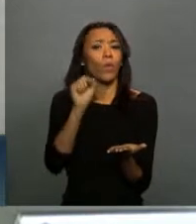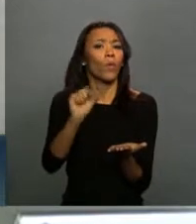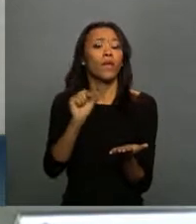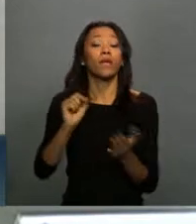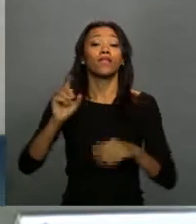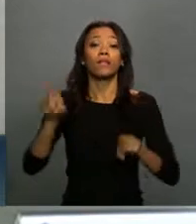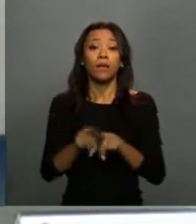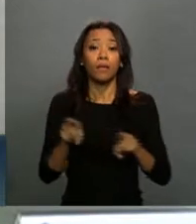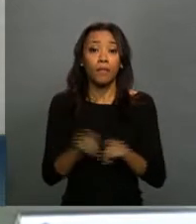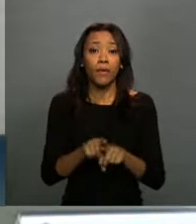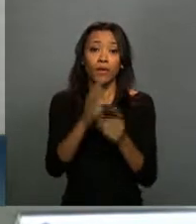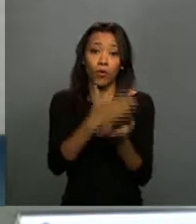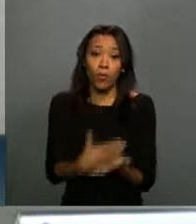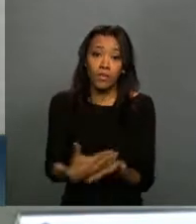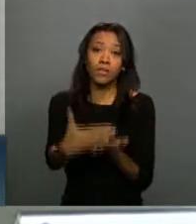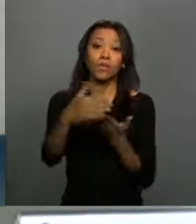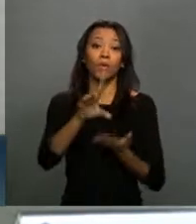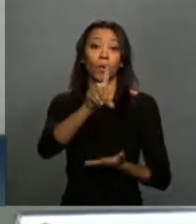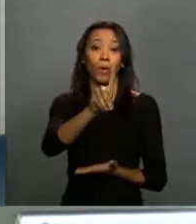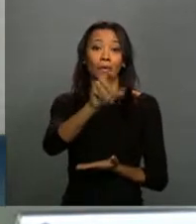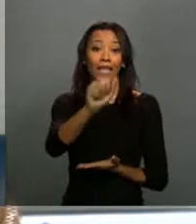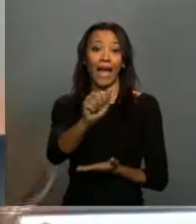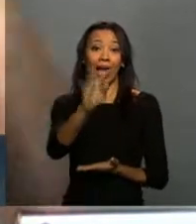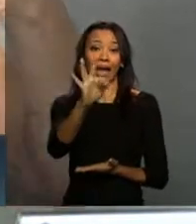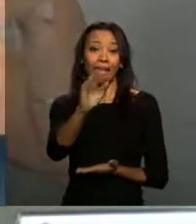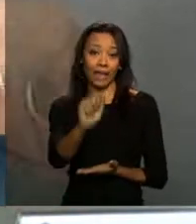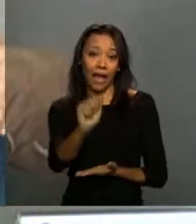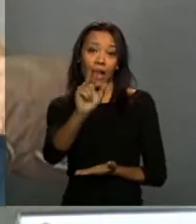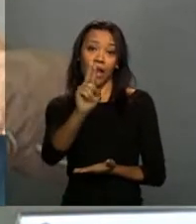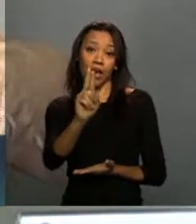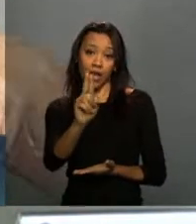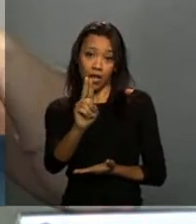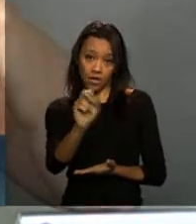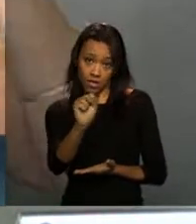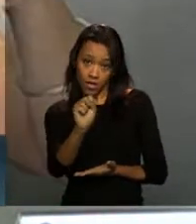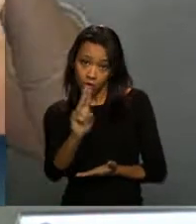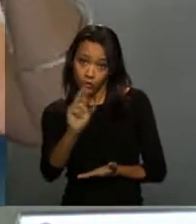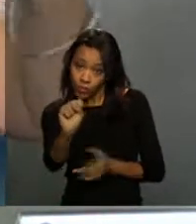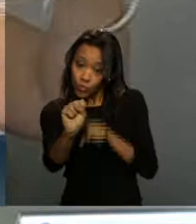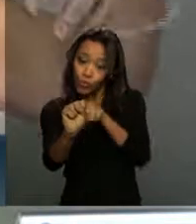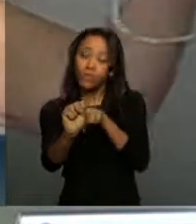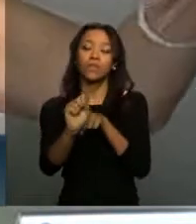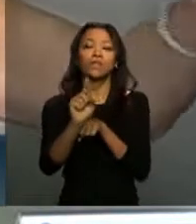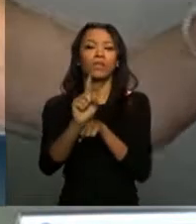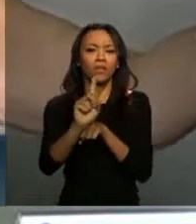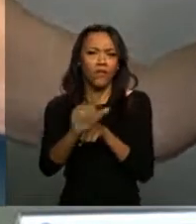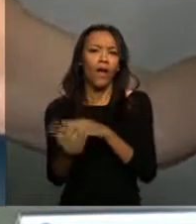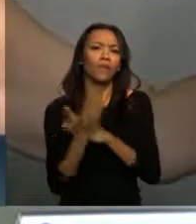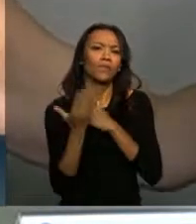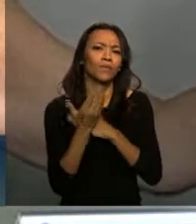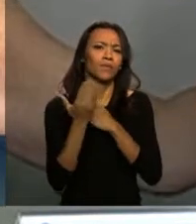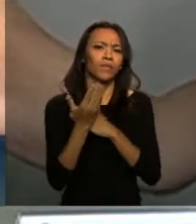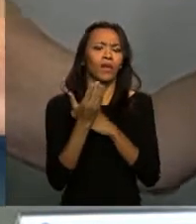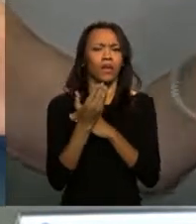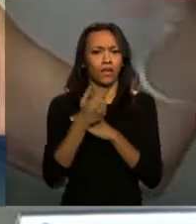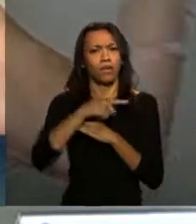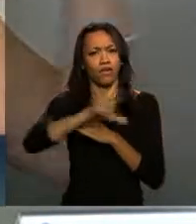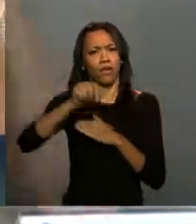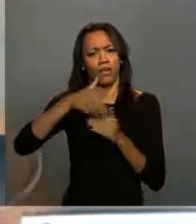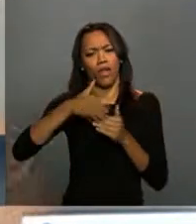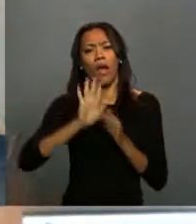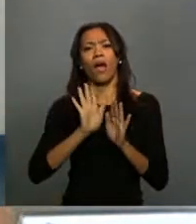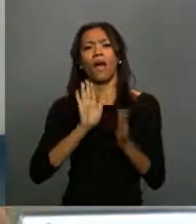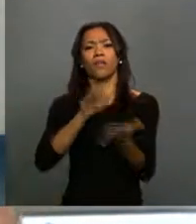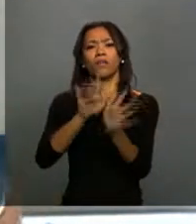fazendo também agora, iniciando com o DataSus, um trabalho para que esse sistema emovida, que terá outros módulos também até o final do ano,